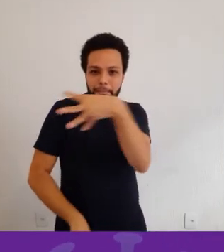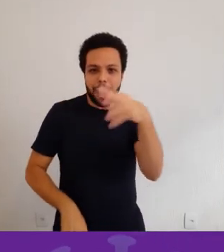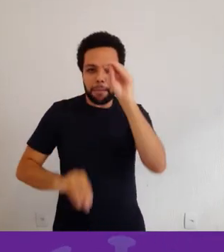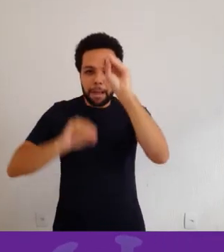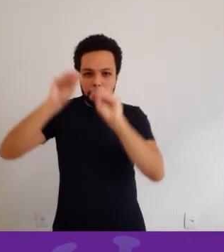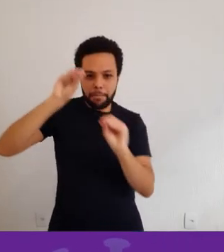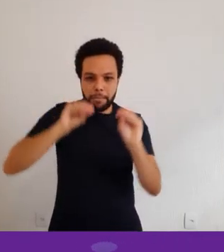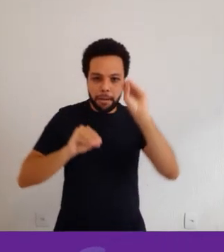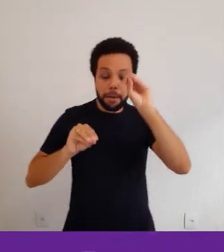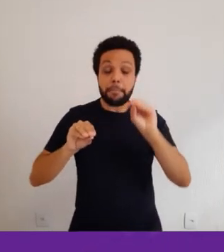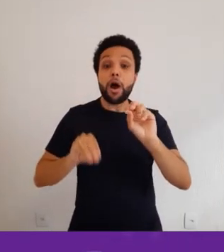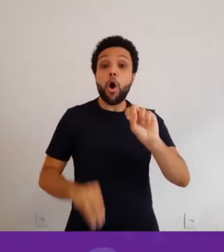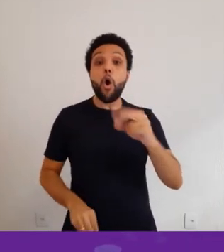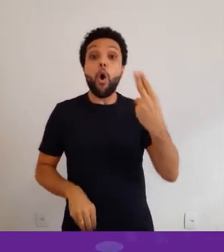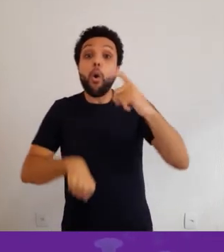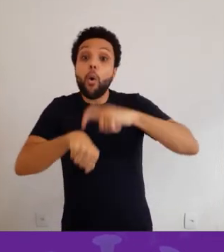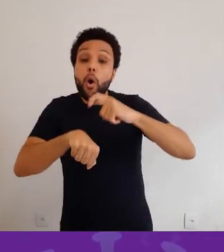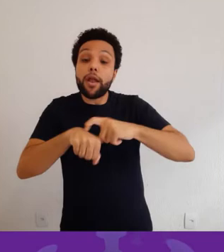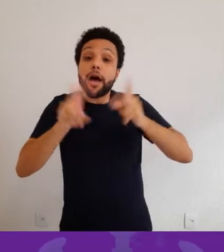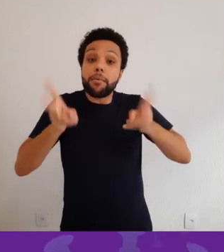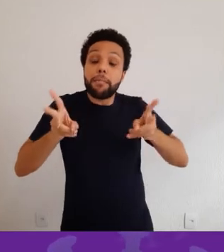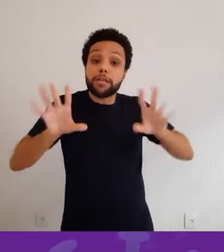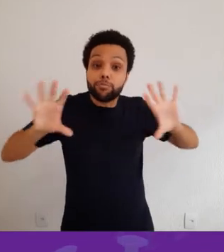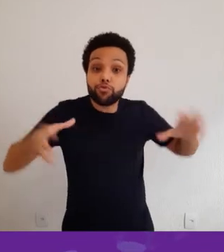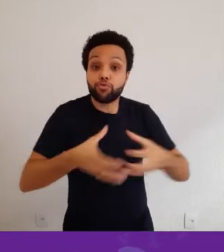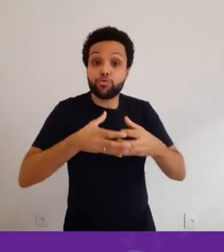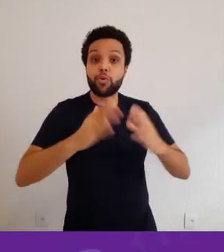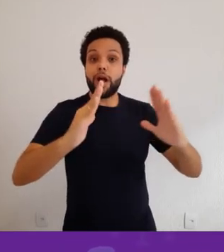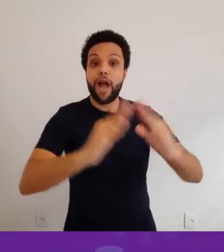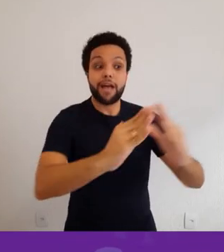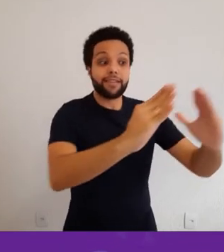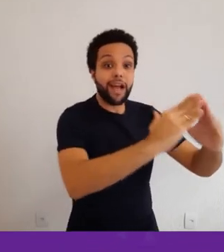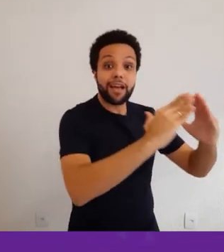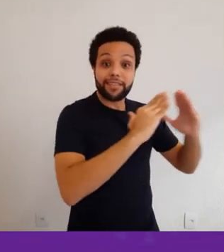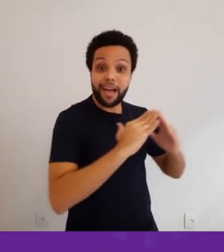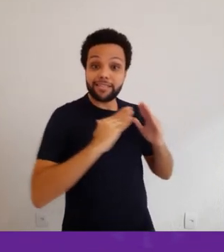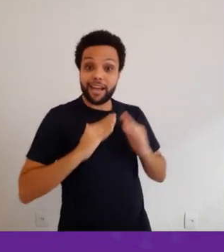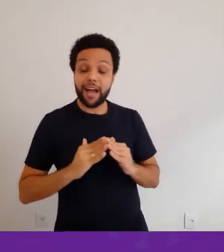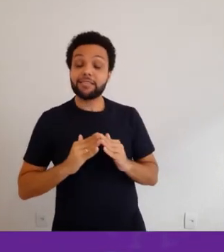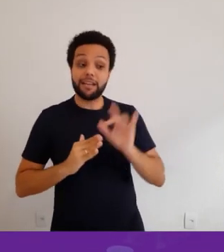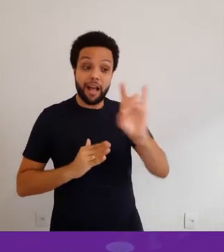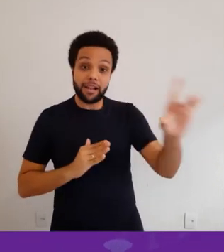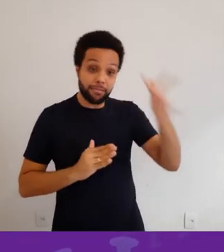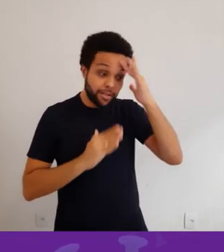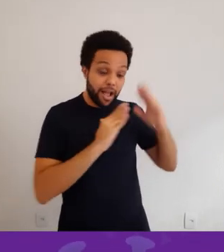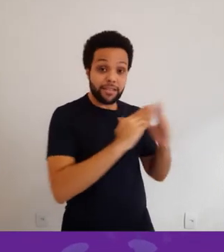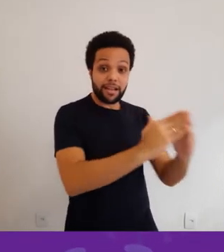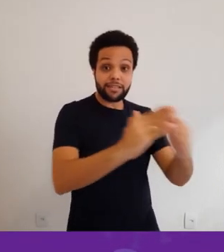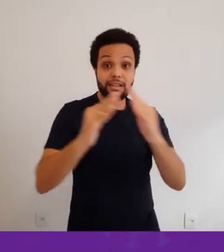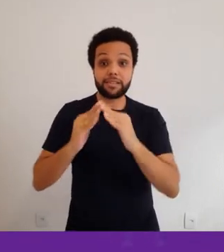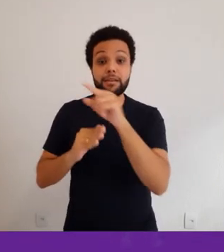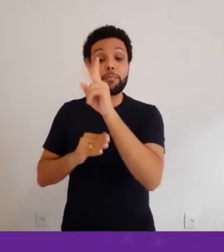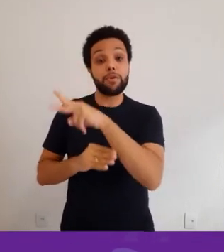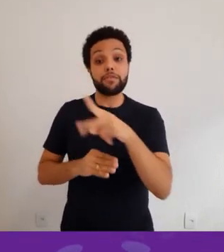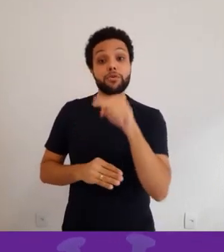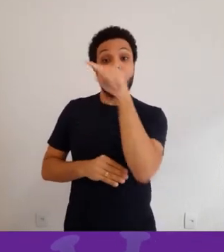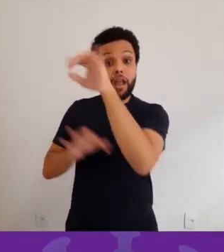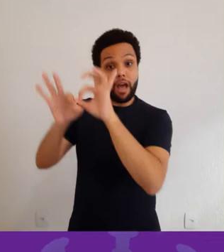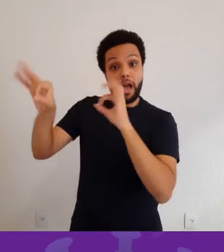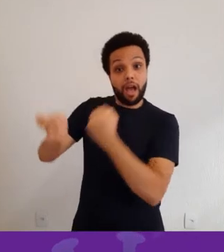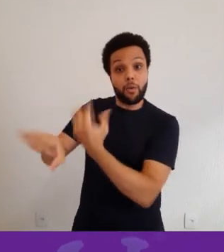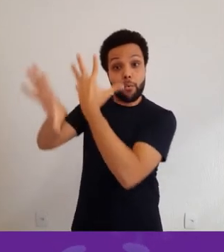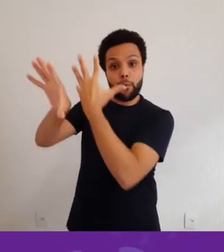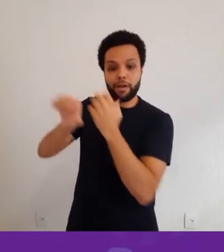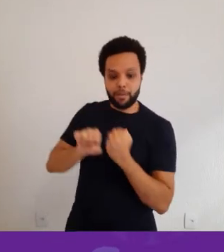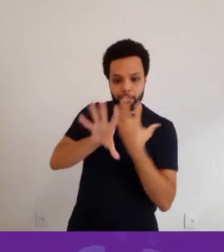e oferecer aulas para elas de atividade física, para que elas possam fazer em casa mesmo, talvez até coletivamente, ao vivo,